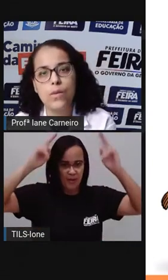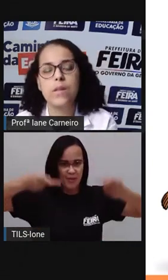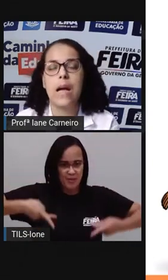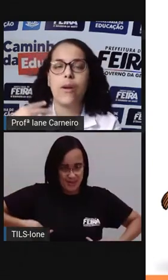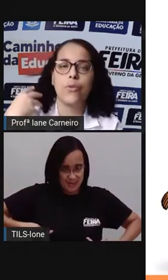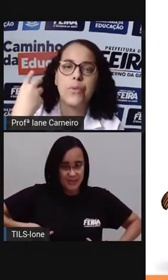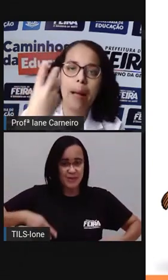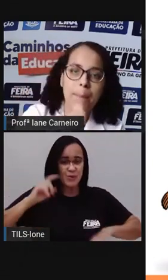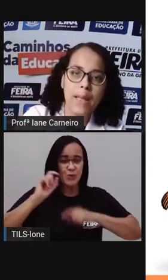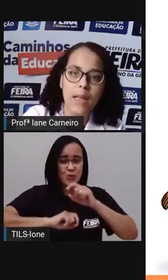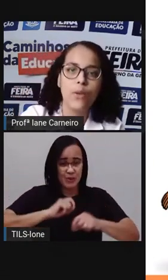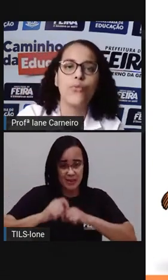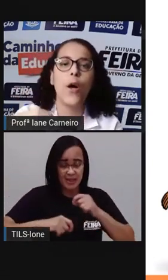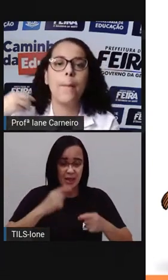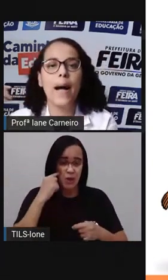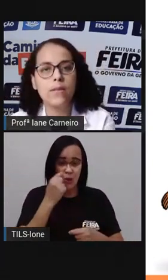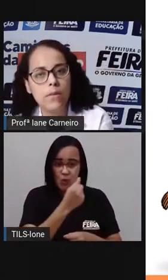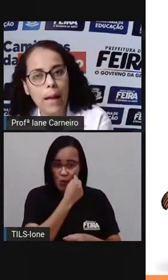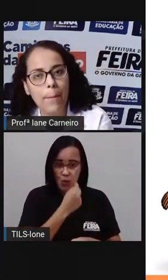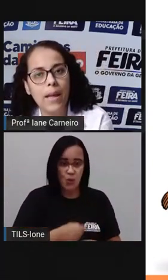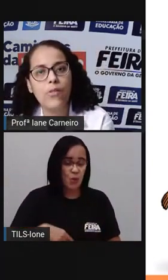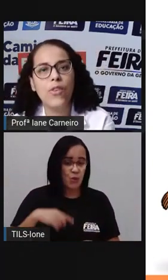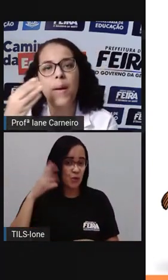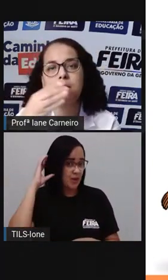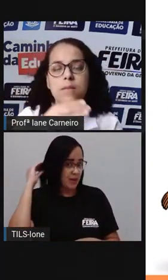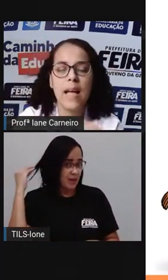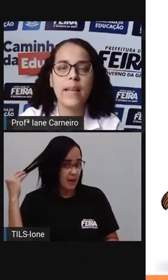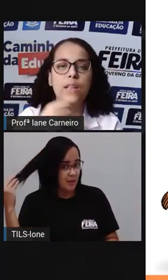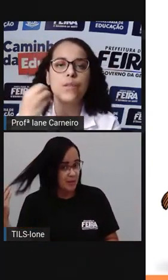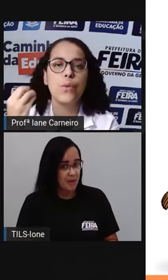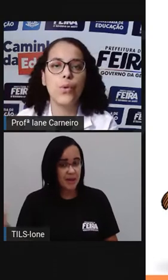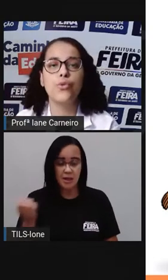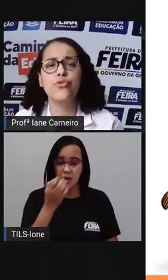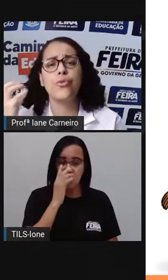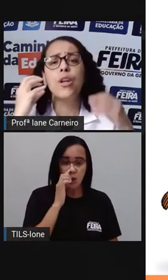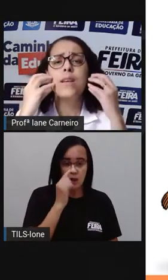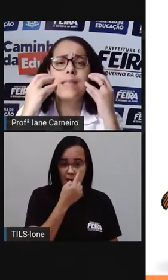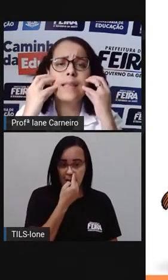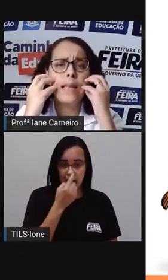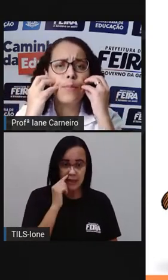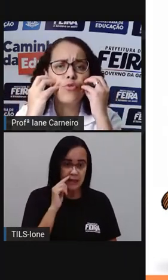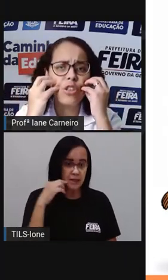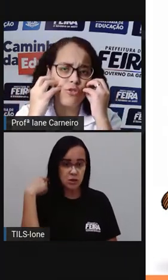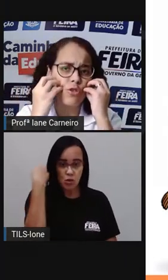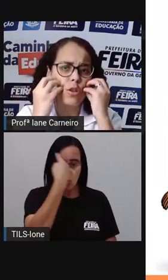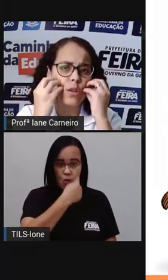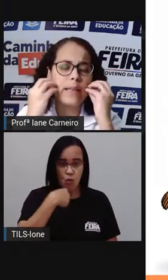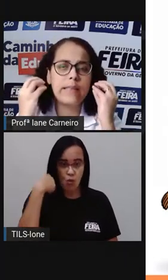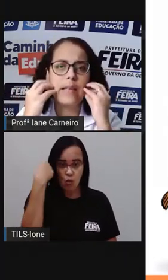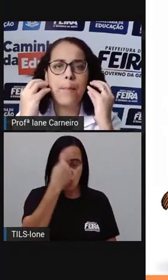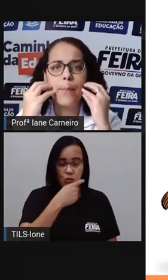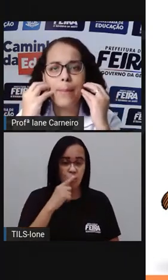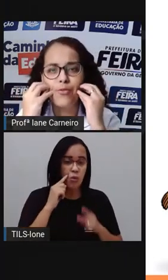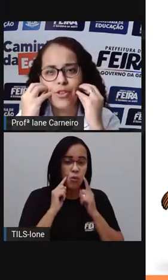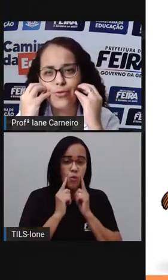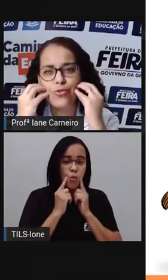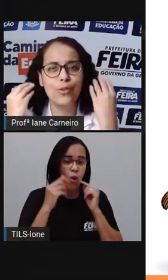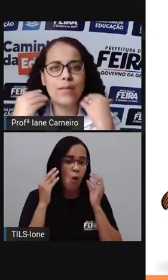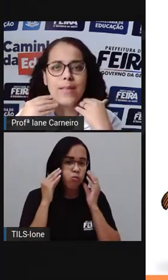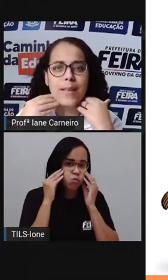olhos, a cor do cabelo, o formato do cabelo, o formato do nariz, do roxo. Se tem a bochechinha, né? Se é